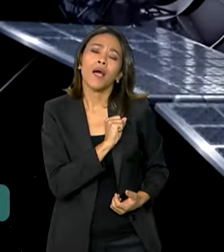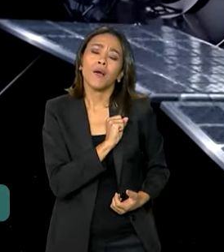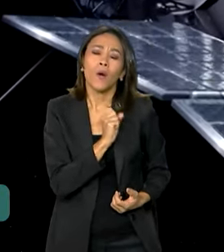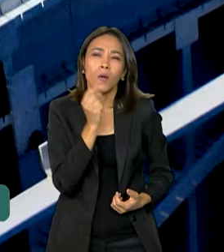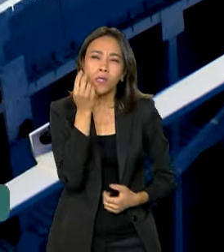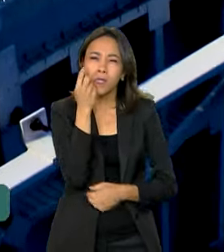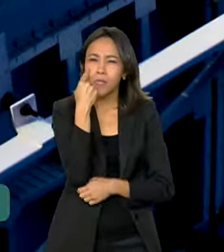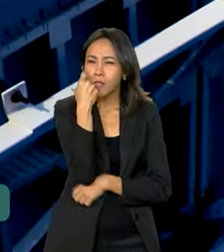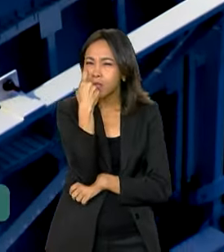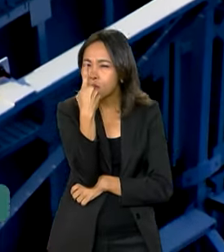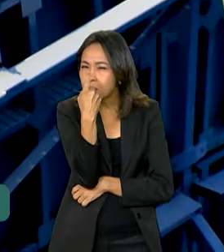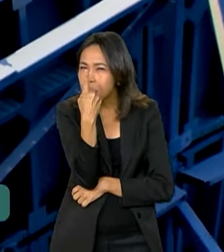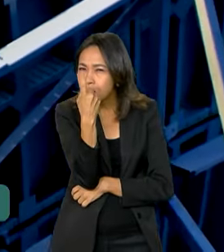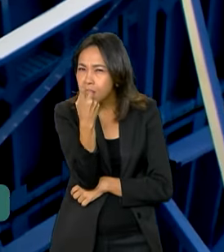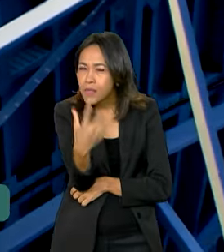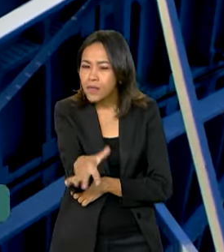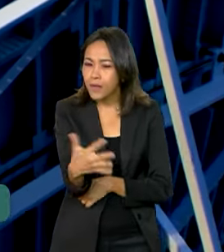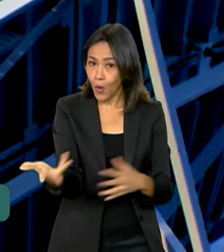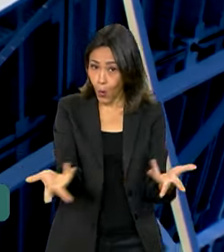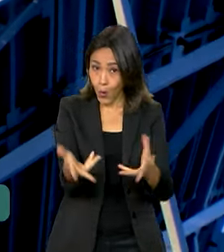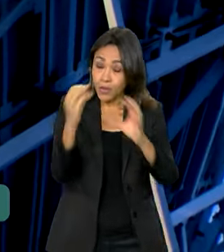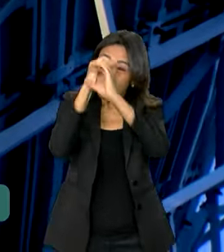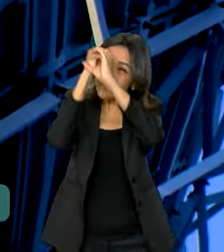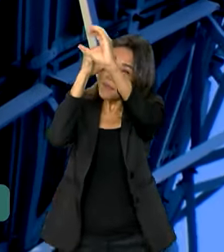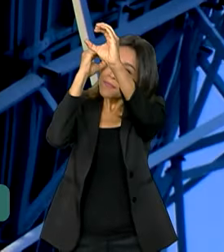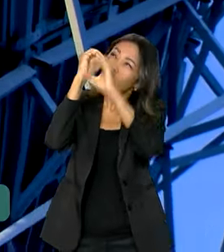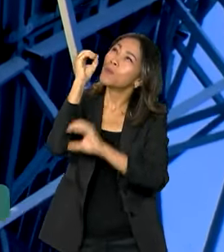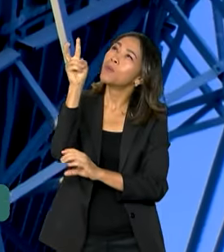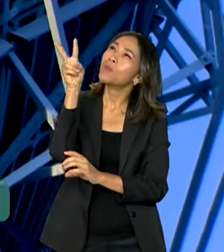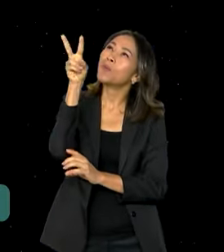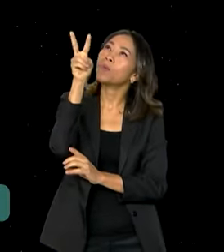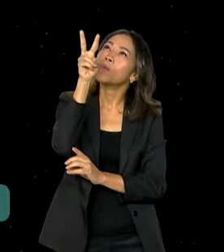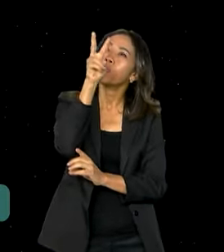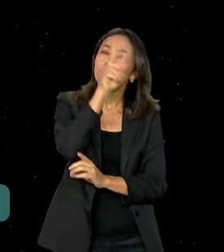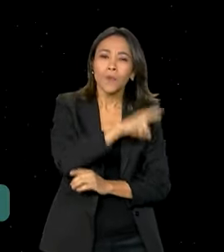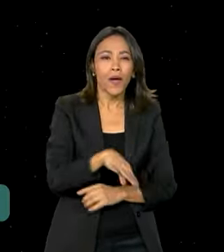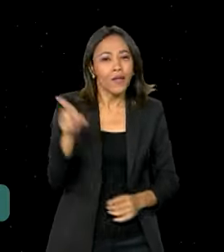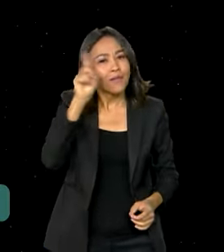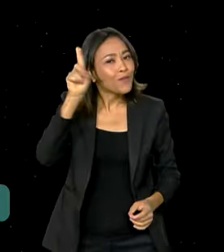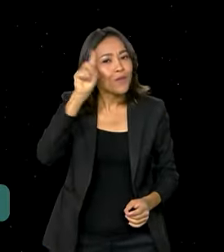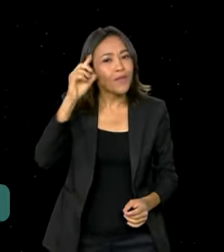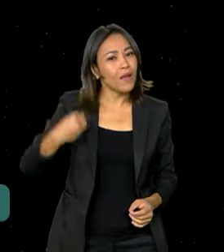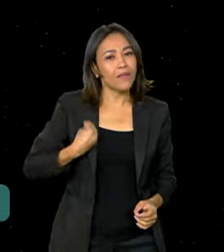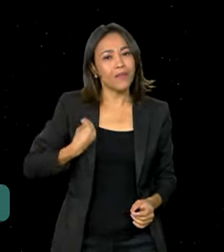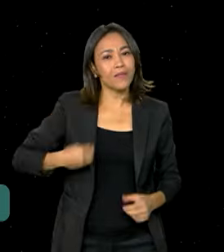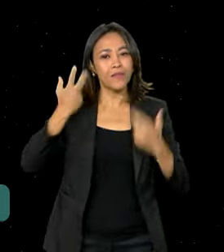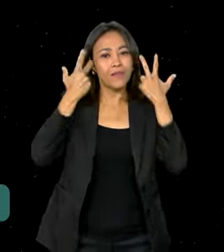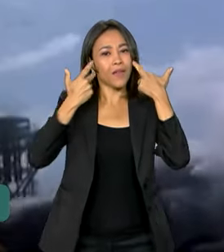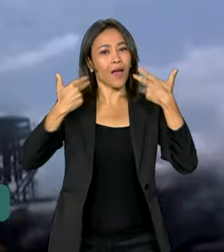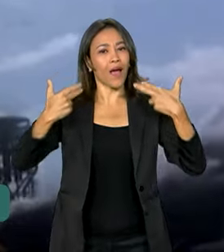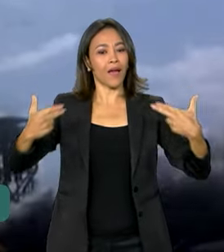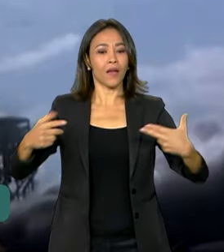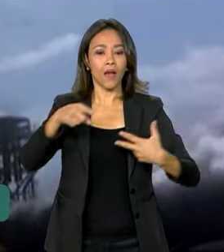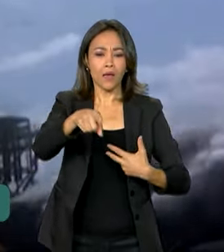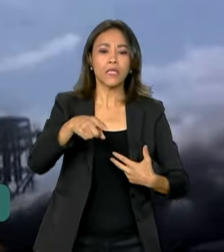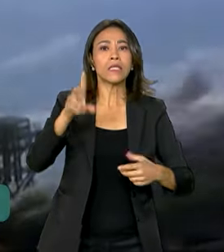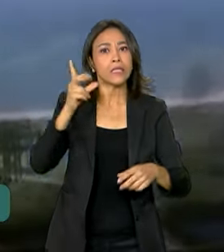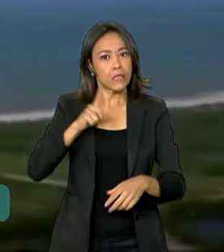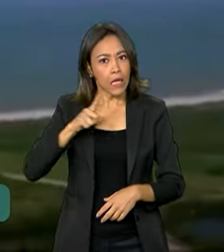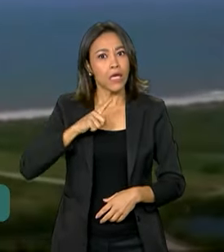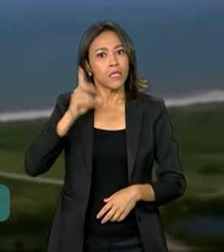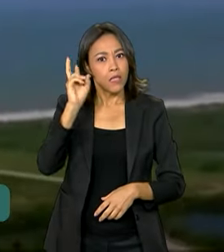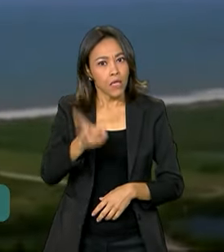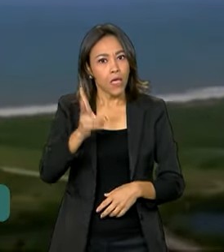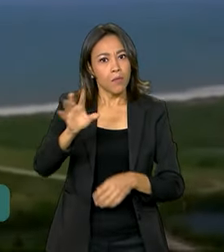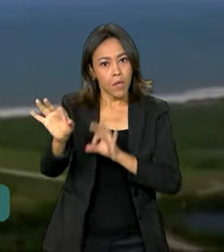científico, não é de hoje que observar o céu faz parte do cotidiano do ser humano. E as missões cada vez mais frequentes ao